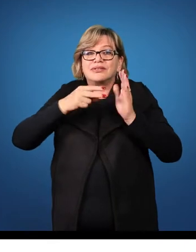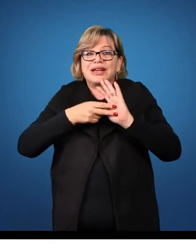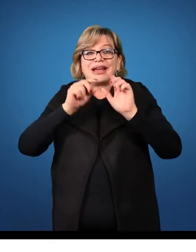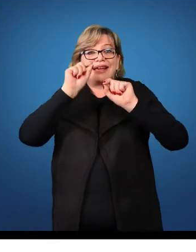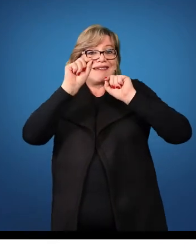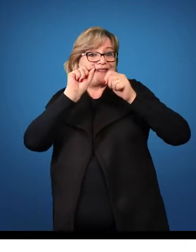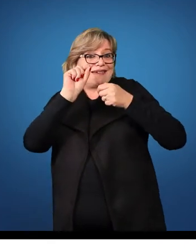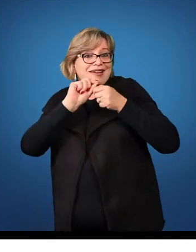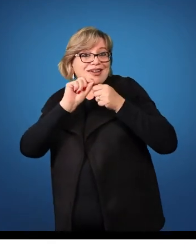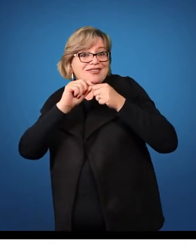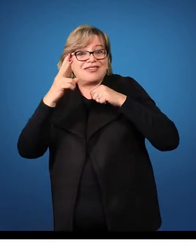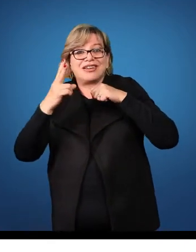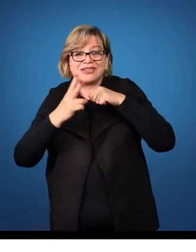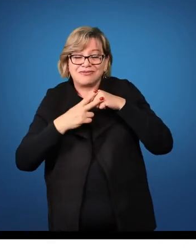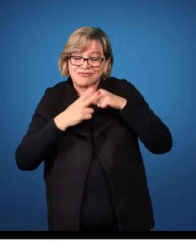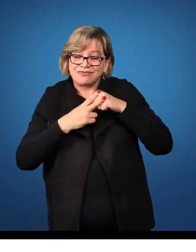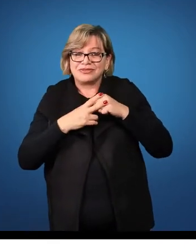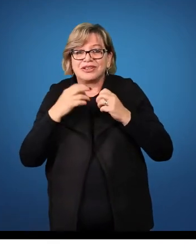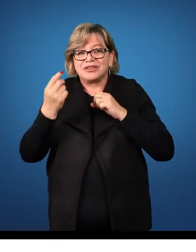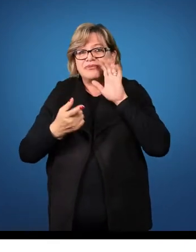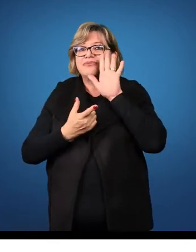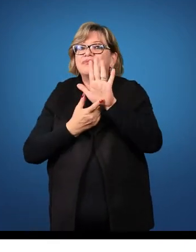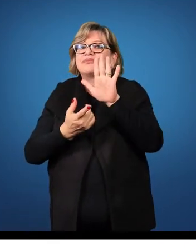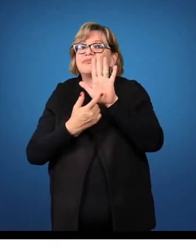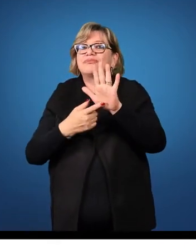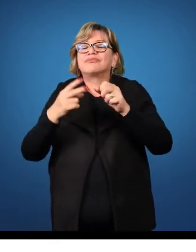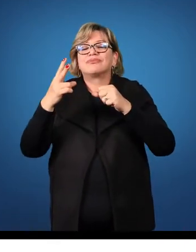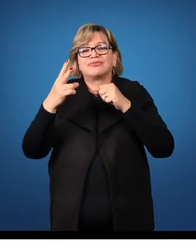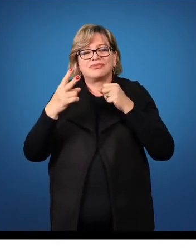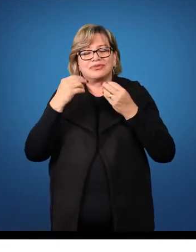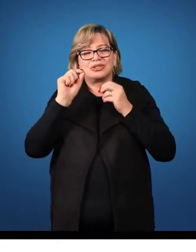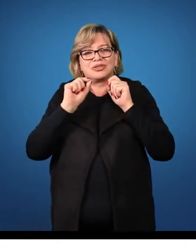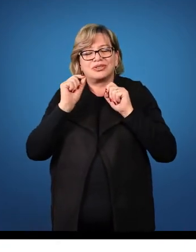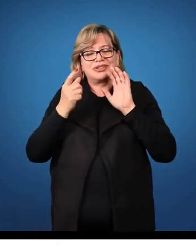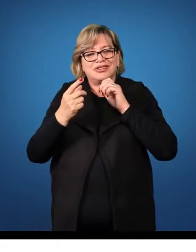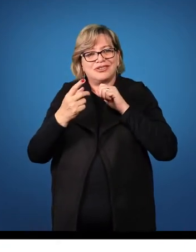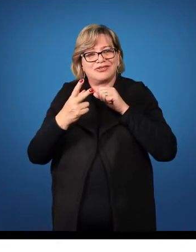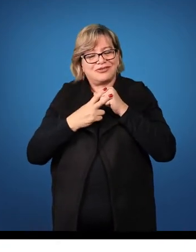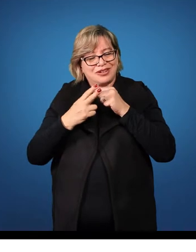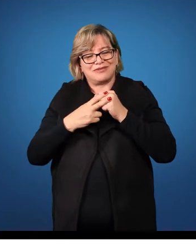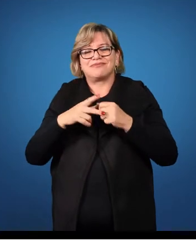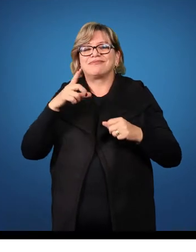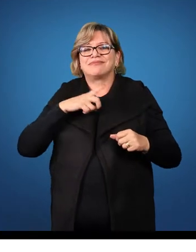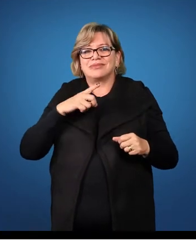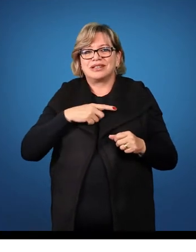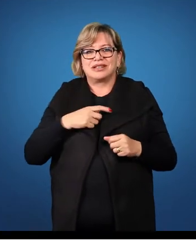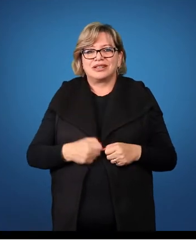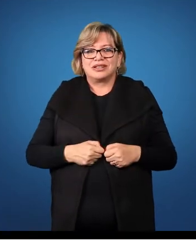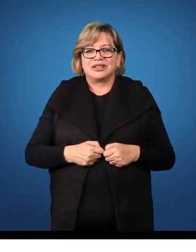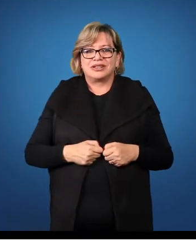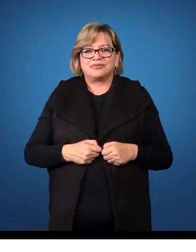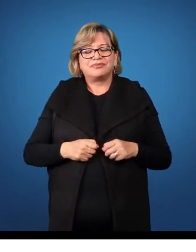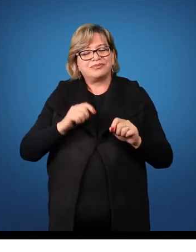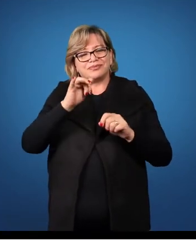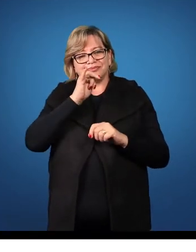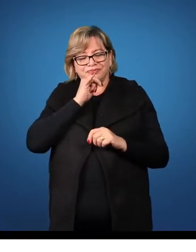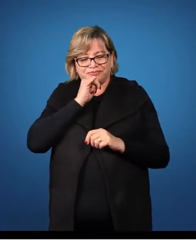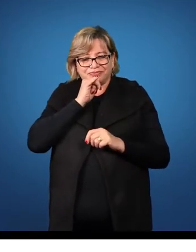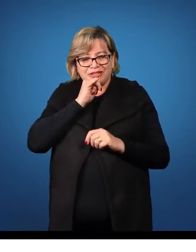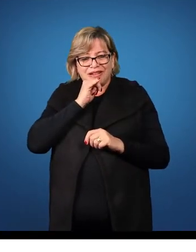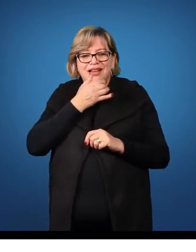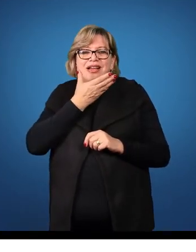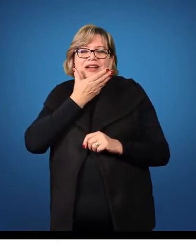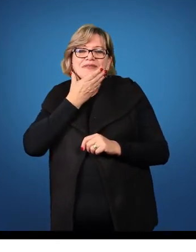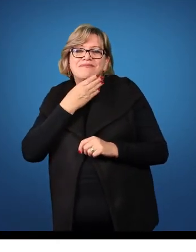do verbo passivo, expressa pelo verbo passivo. O filho é amado pelo pai.